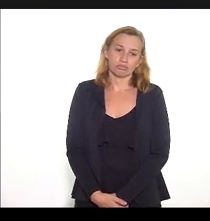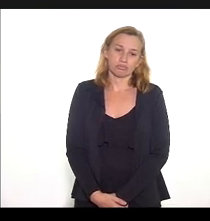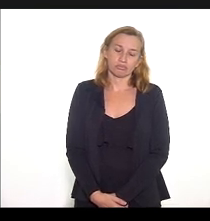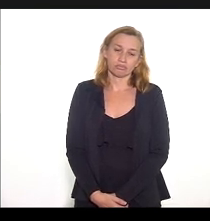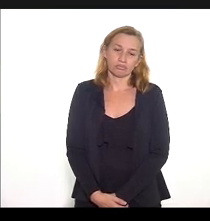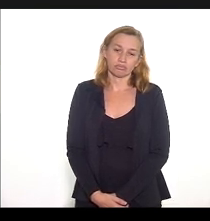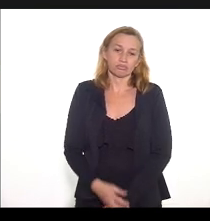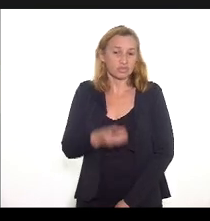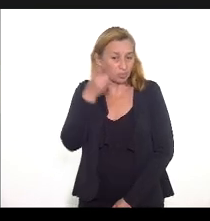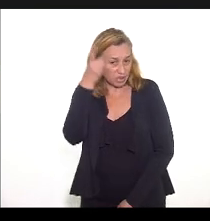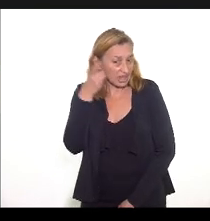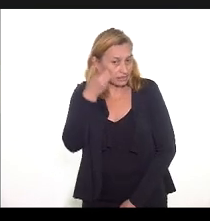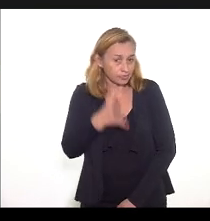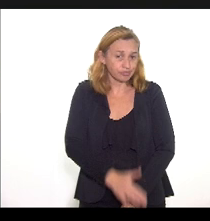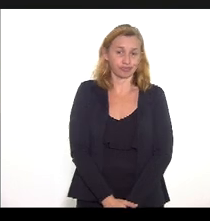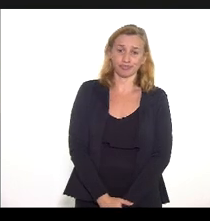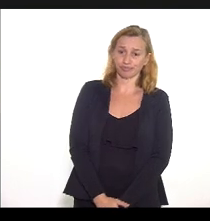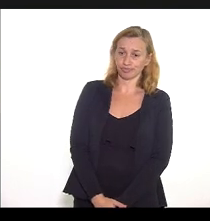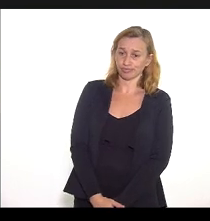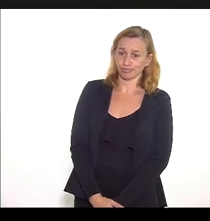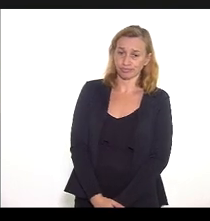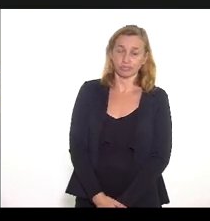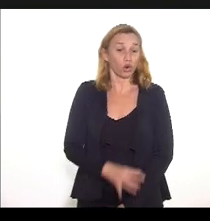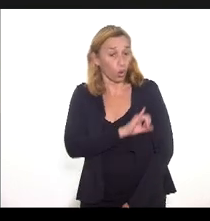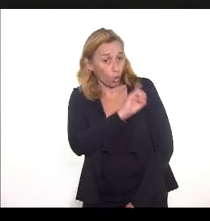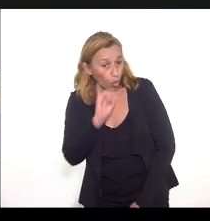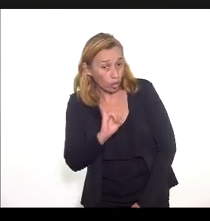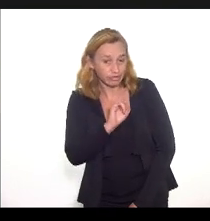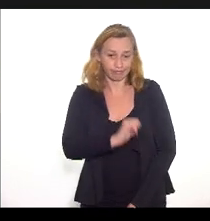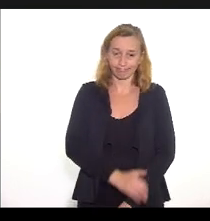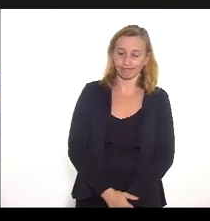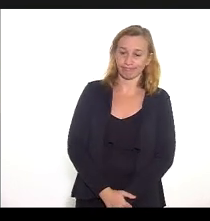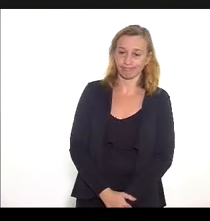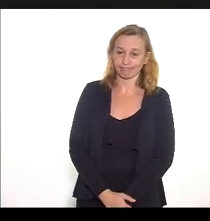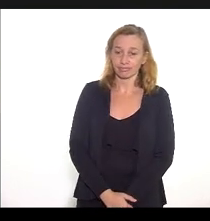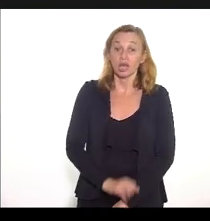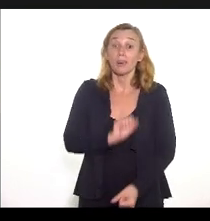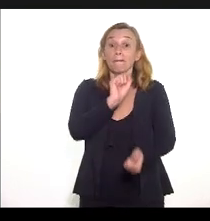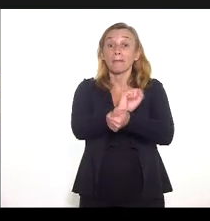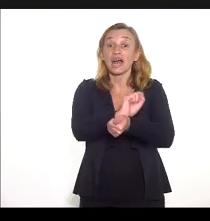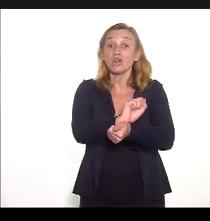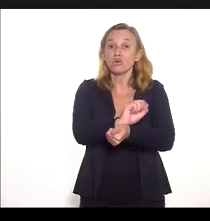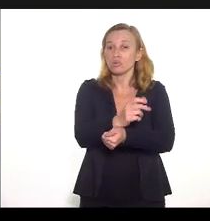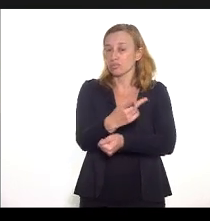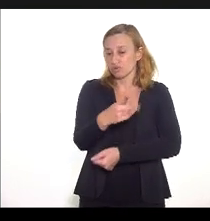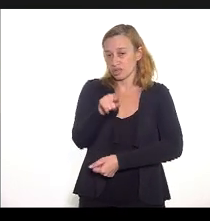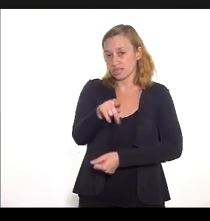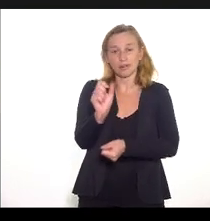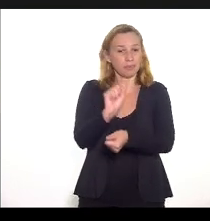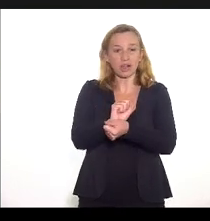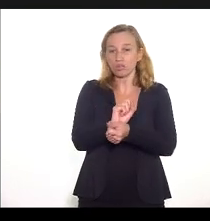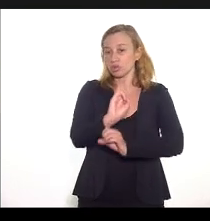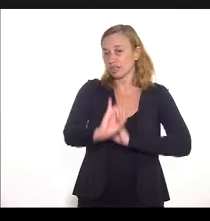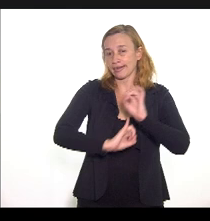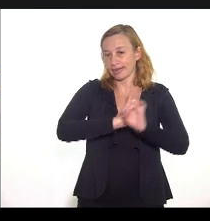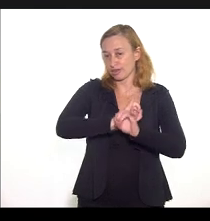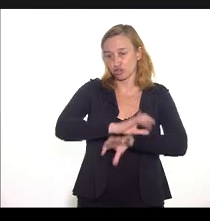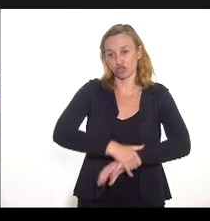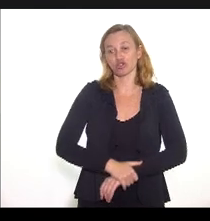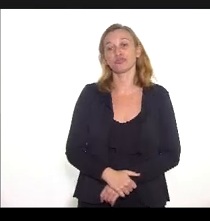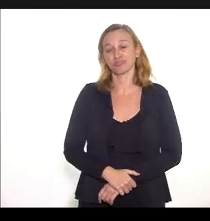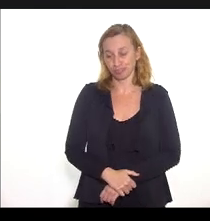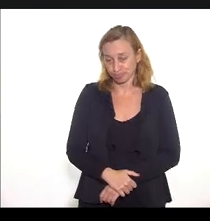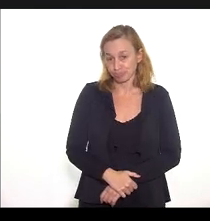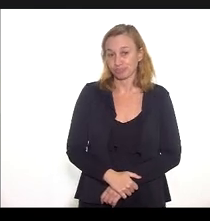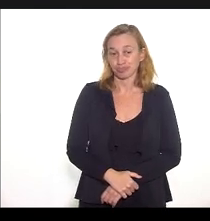Deputada? Deputada? Deputada, pois não. É que congelou a senhora. Deputada